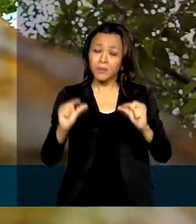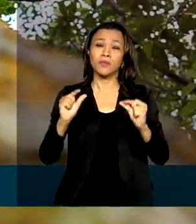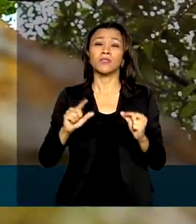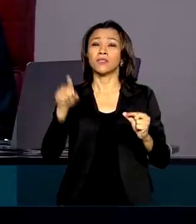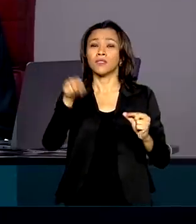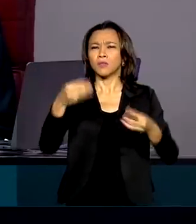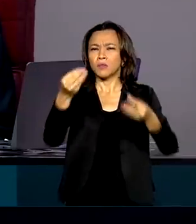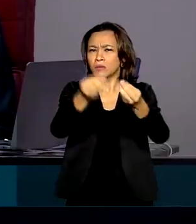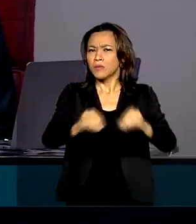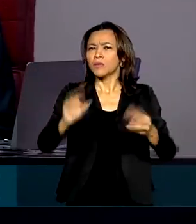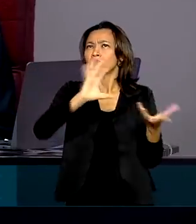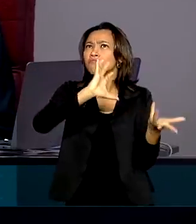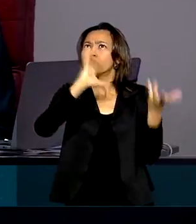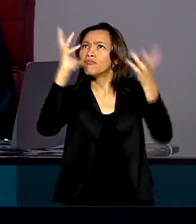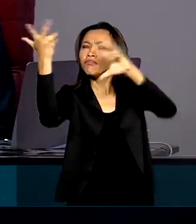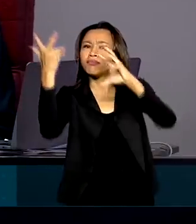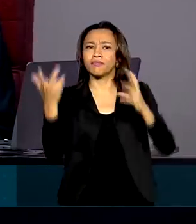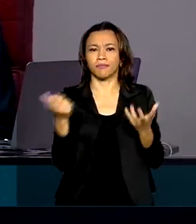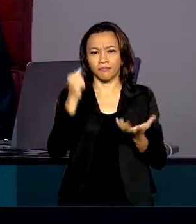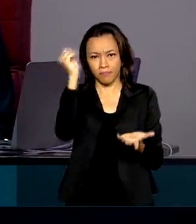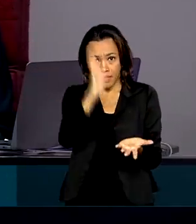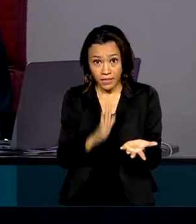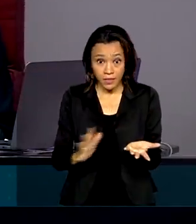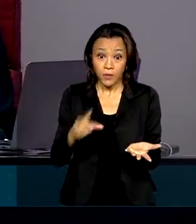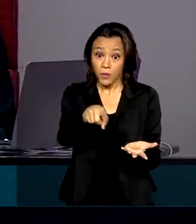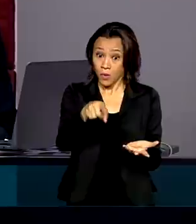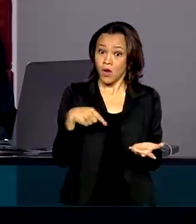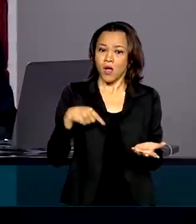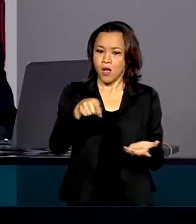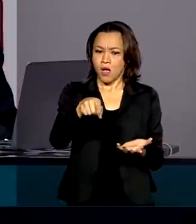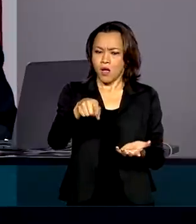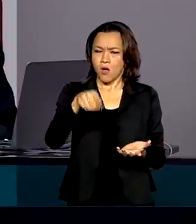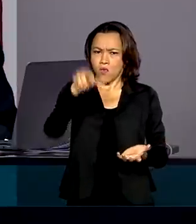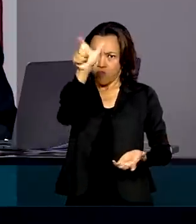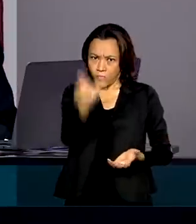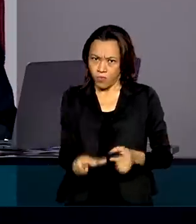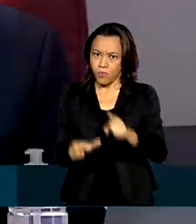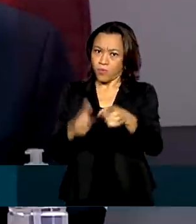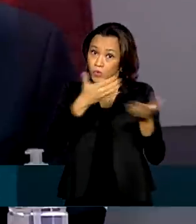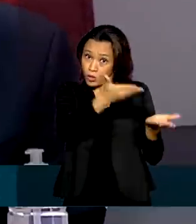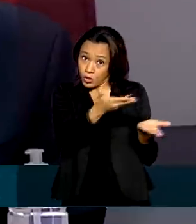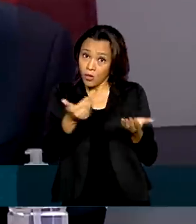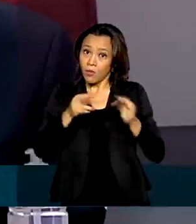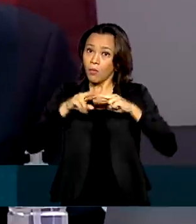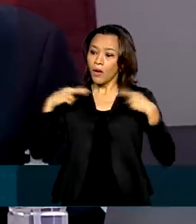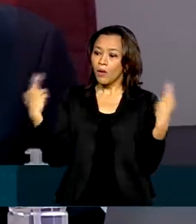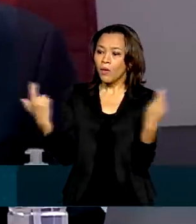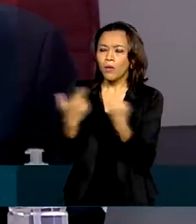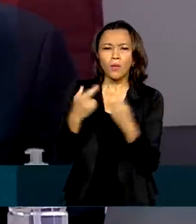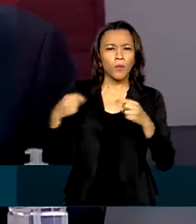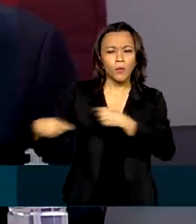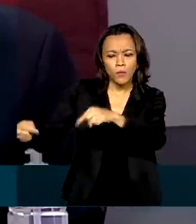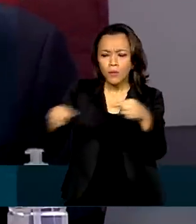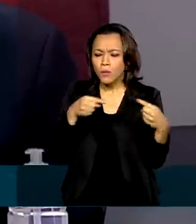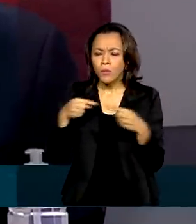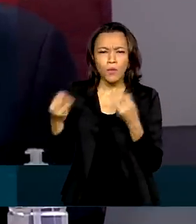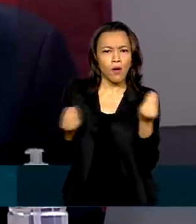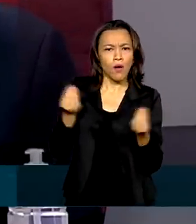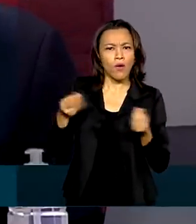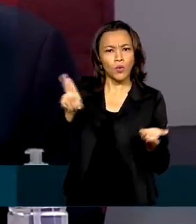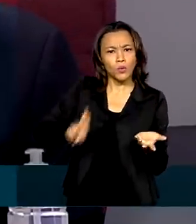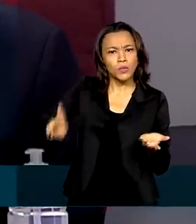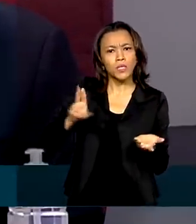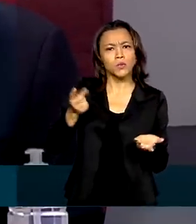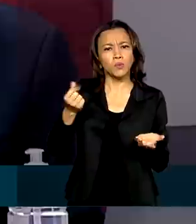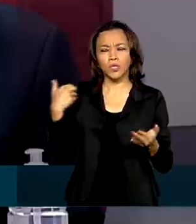no Brasil. A audiência pública convocada pelo ministro Luiz Roberto Barroso discute a aplicação dos recursos